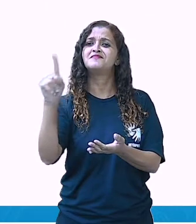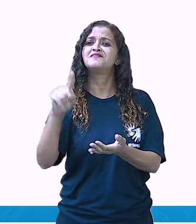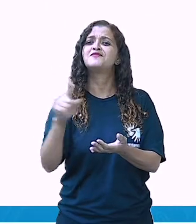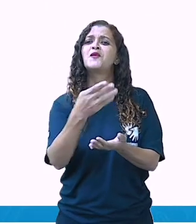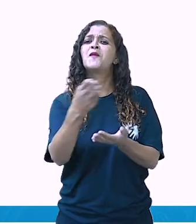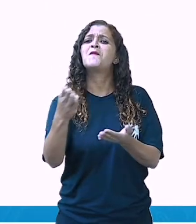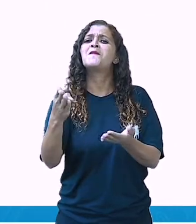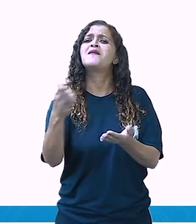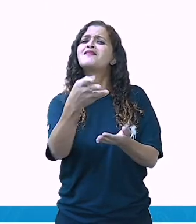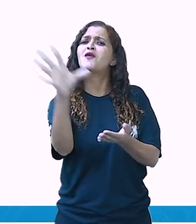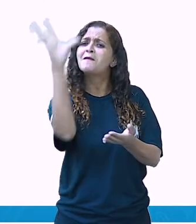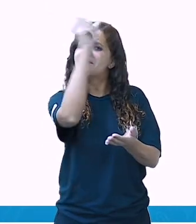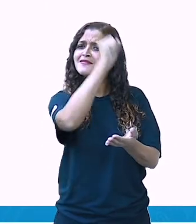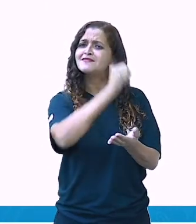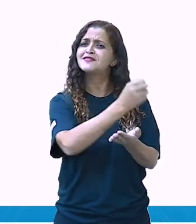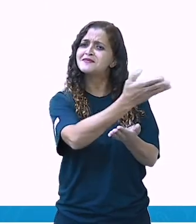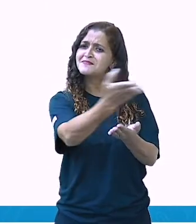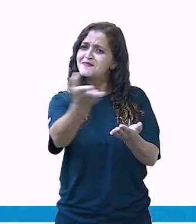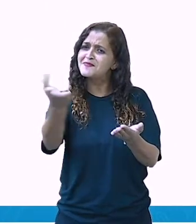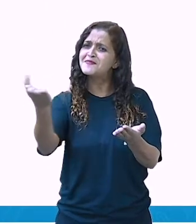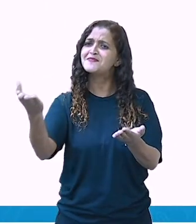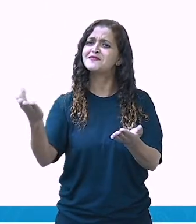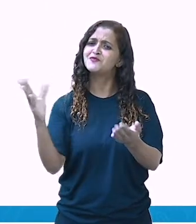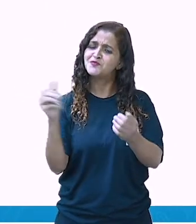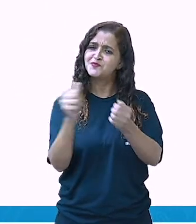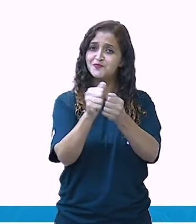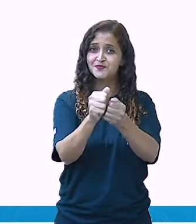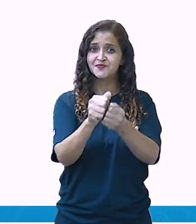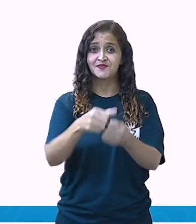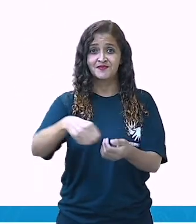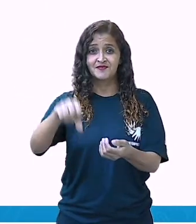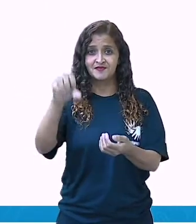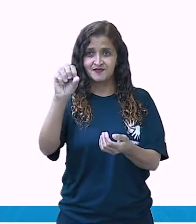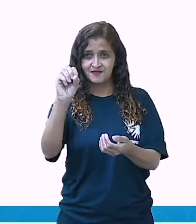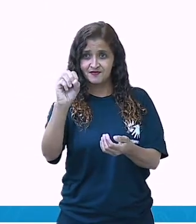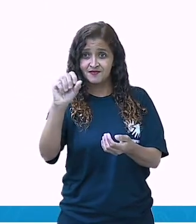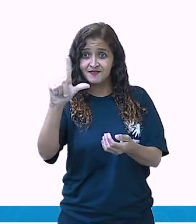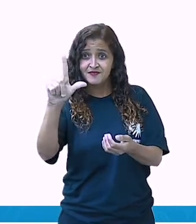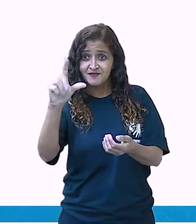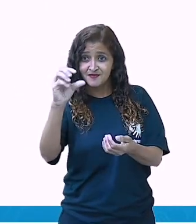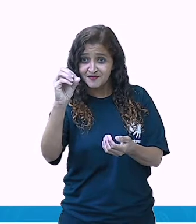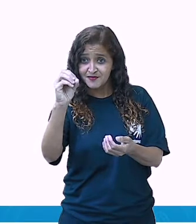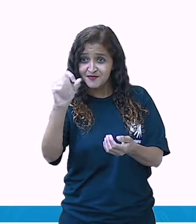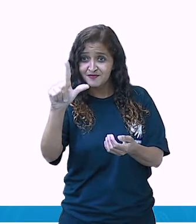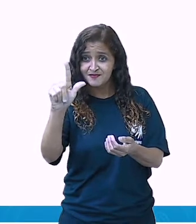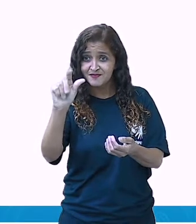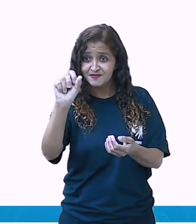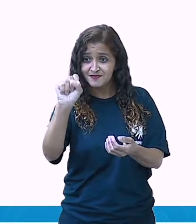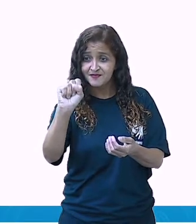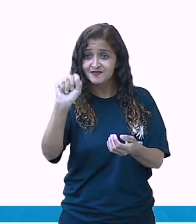aqui na aula da TV Educação. Não é mesmo? Sol. Pequenininho, né? Olha.